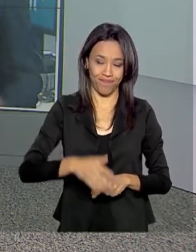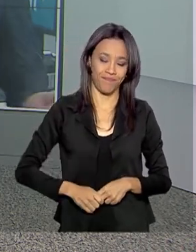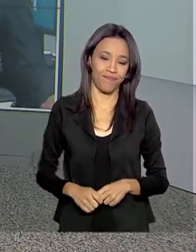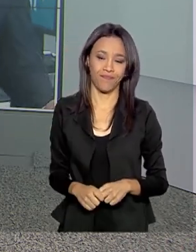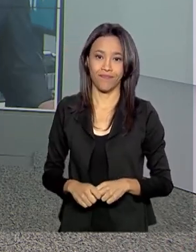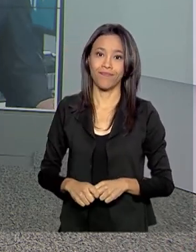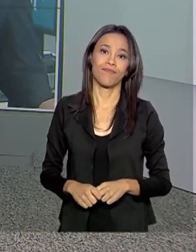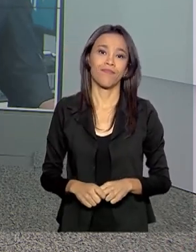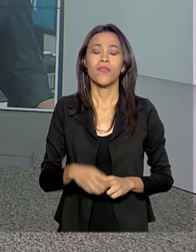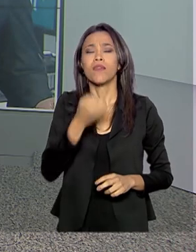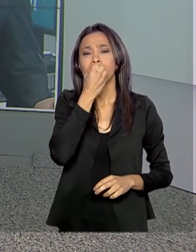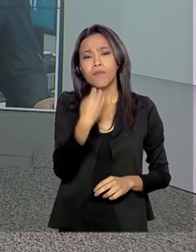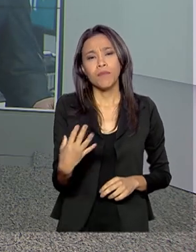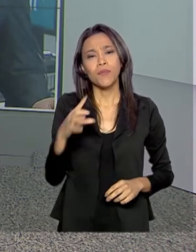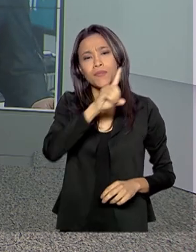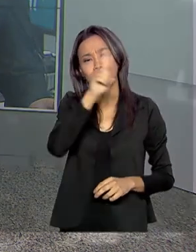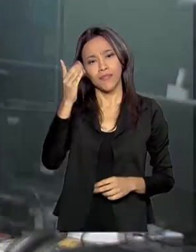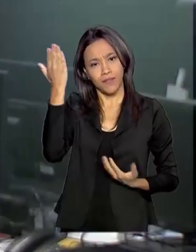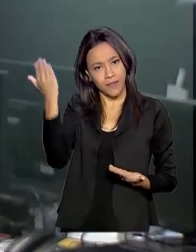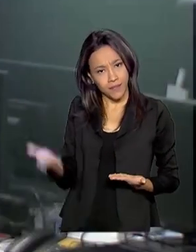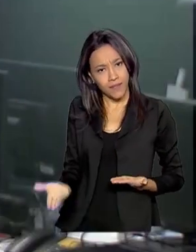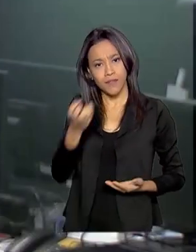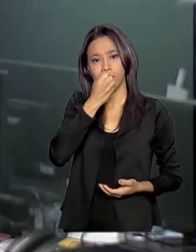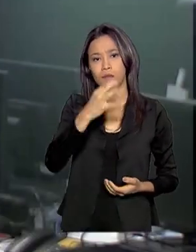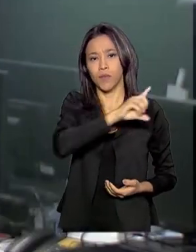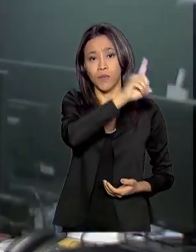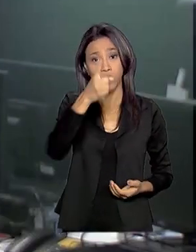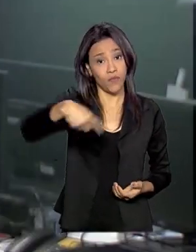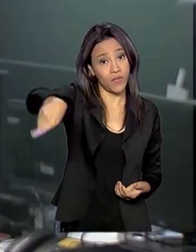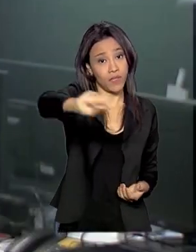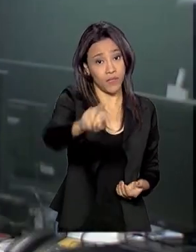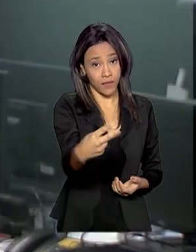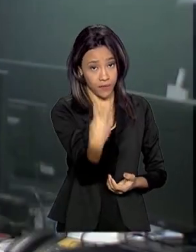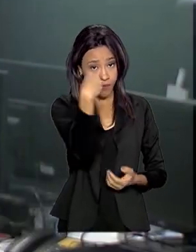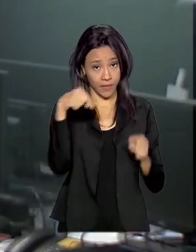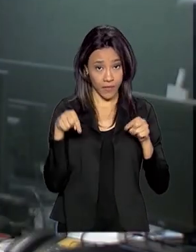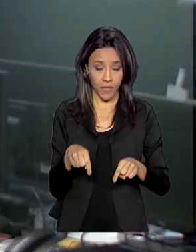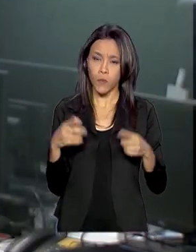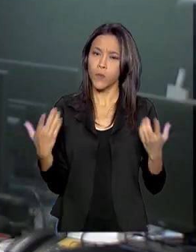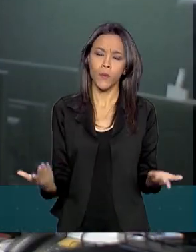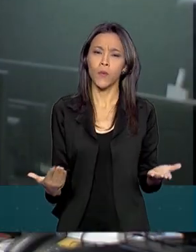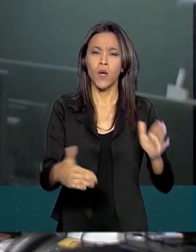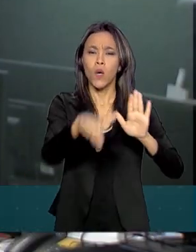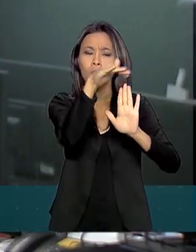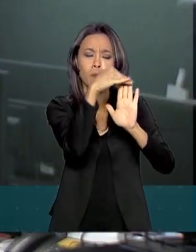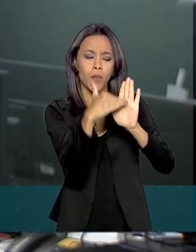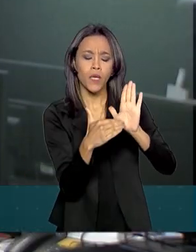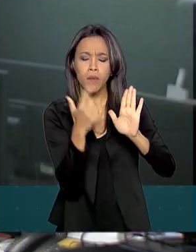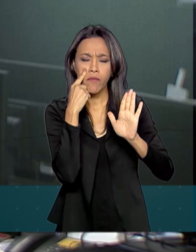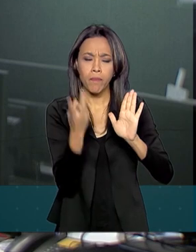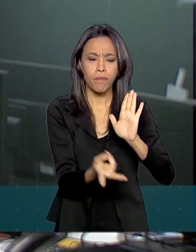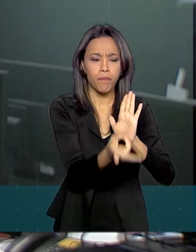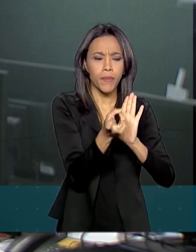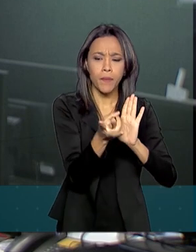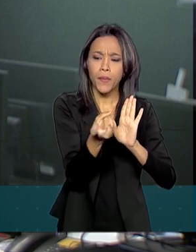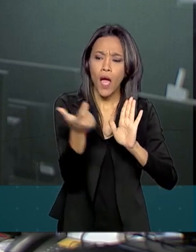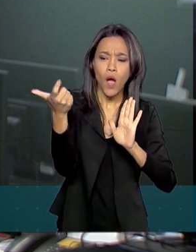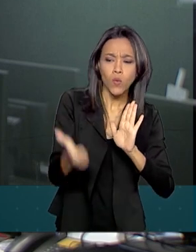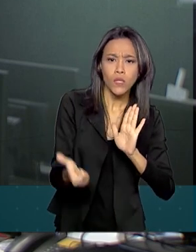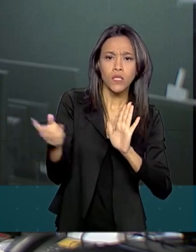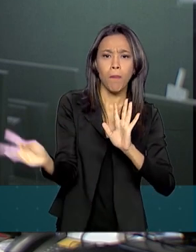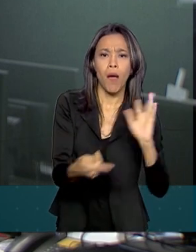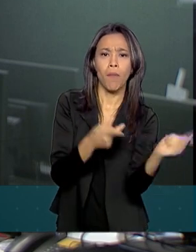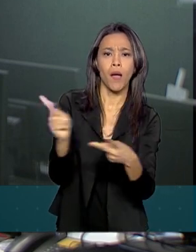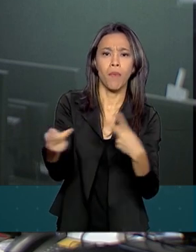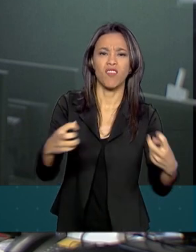Bom dia, Mara. Bom dia a você que acompanha o Brasil em dia. Olha, o programa vai identificar os pontos mais críticos onde podem ocorrer